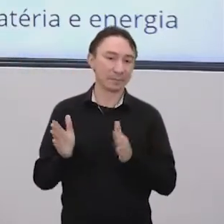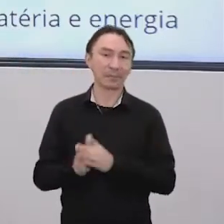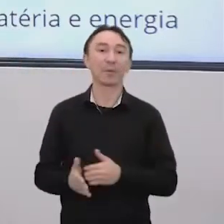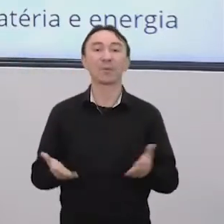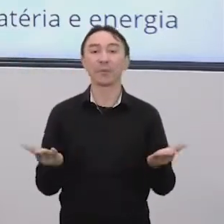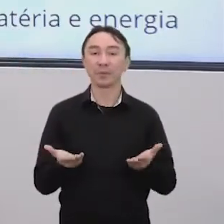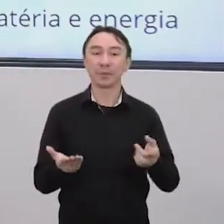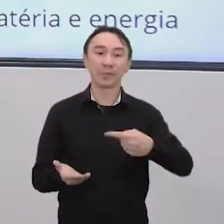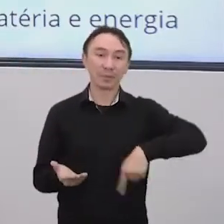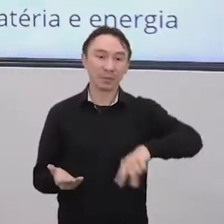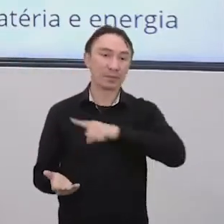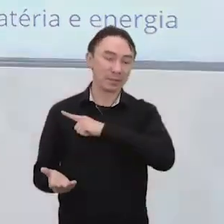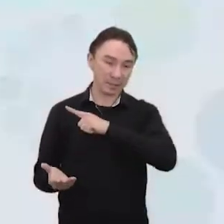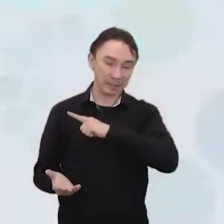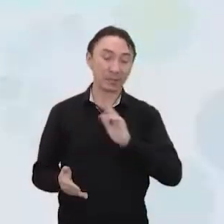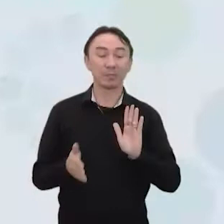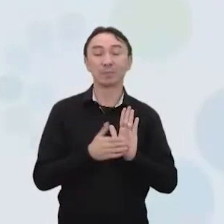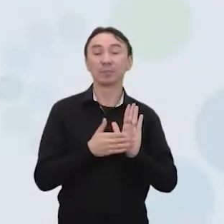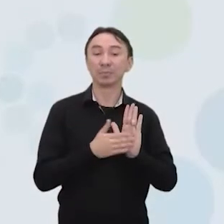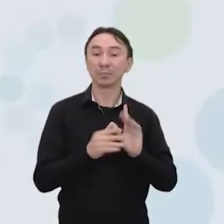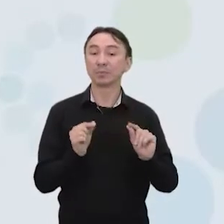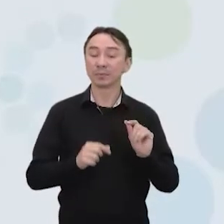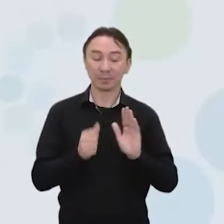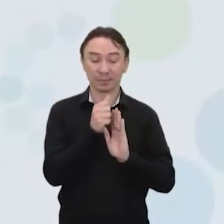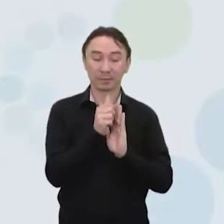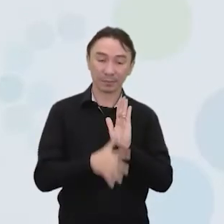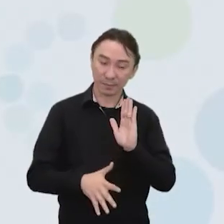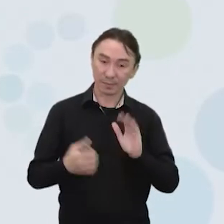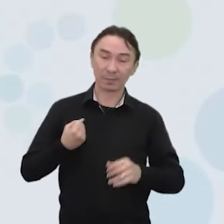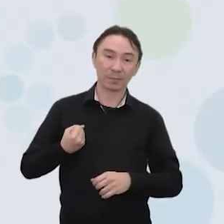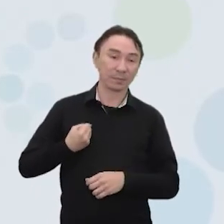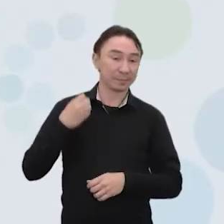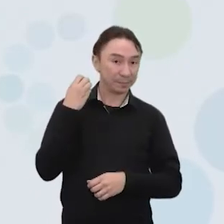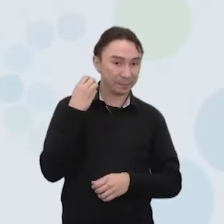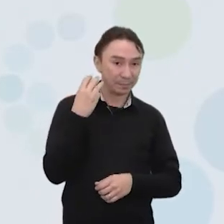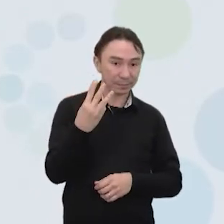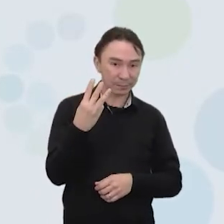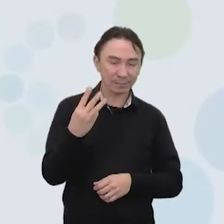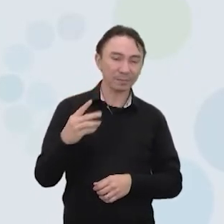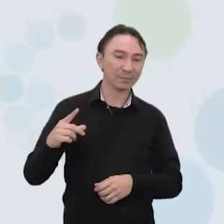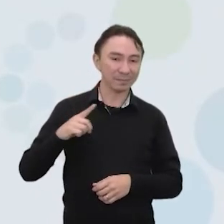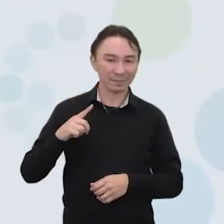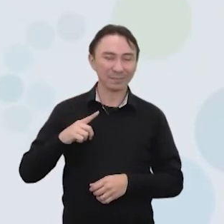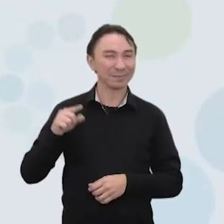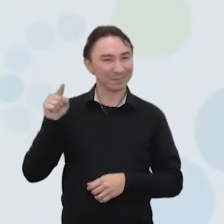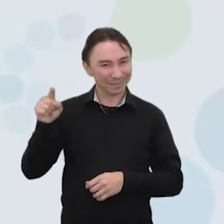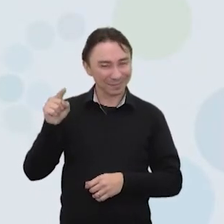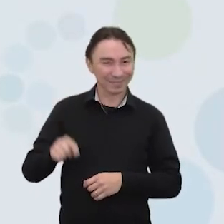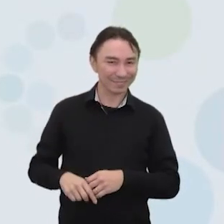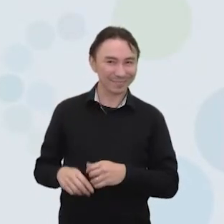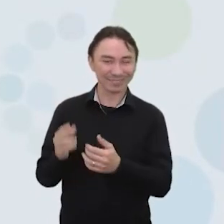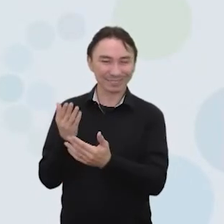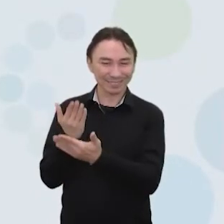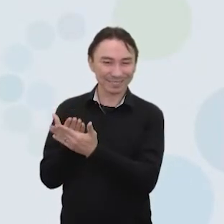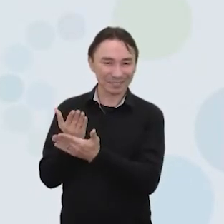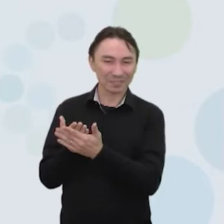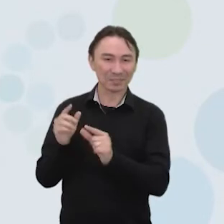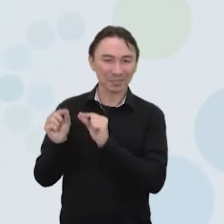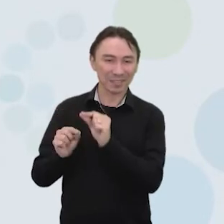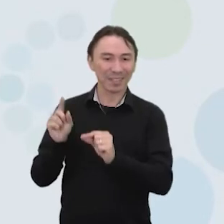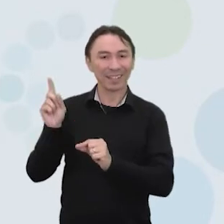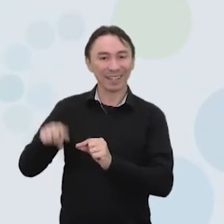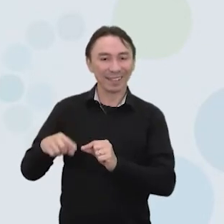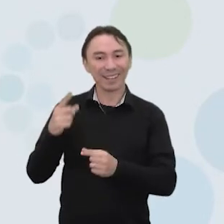proposta da atividade 3. Nós vamos trocar de objetos de estudos, a gente estava falando da geotérmica e agora nós vamos falar da